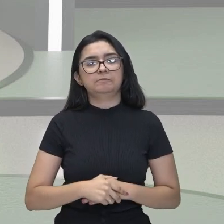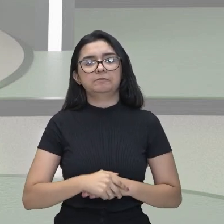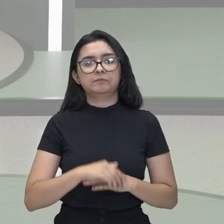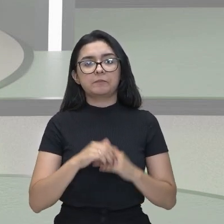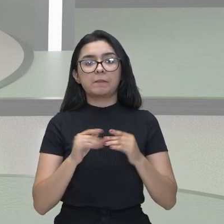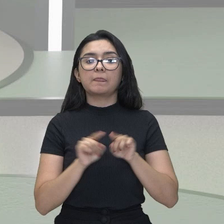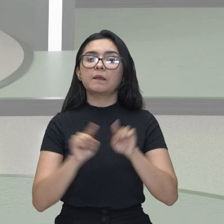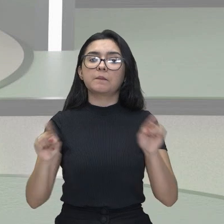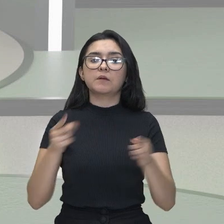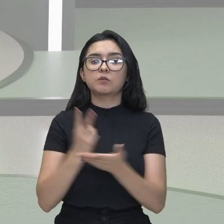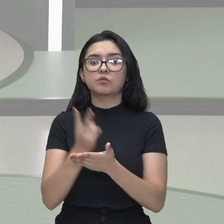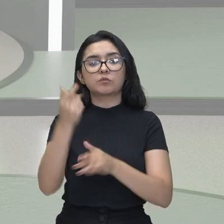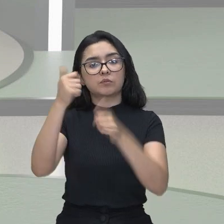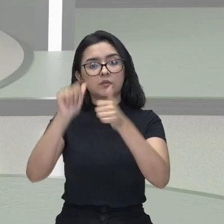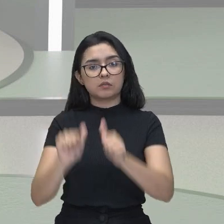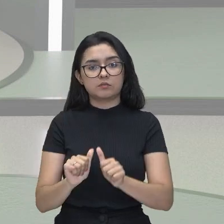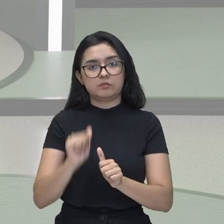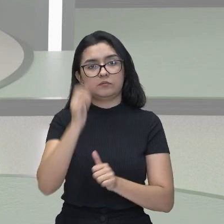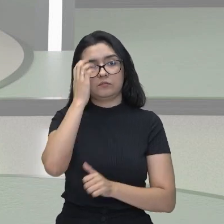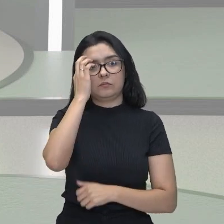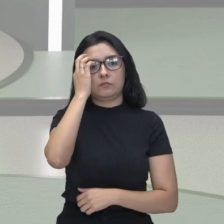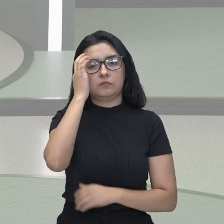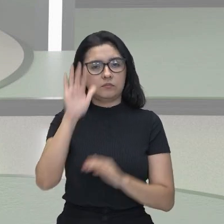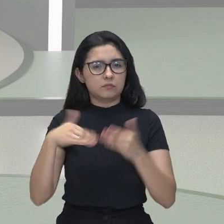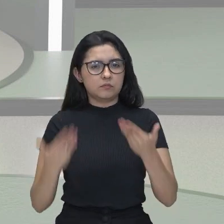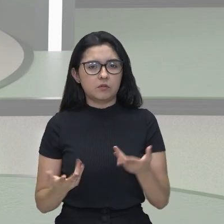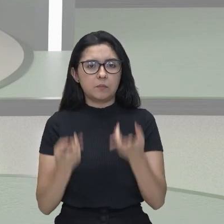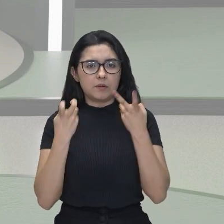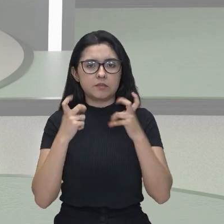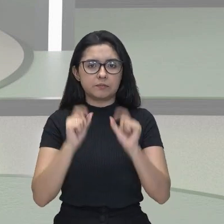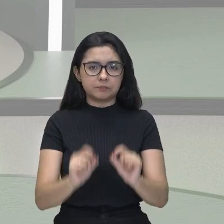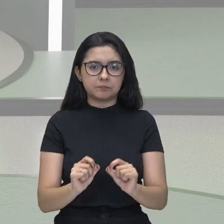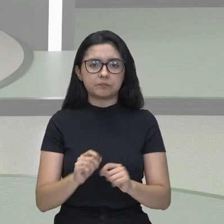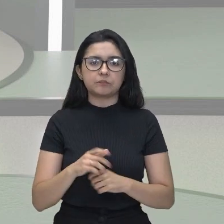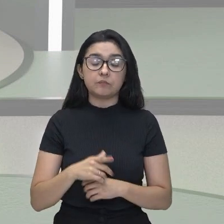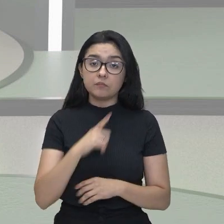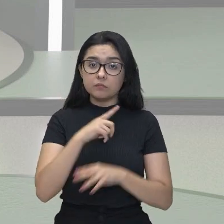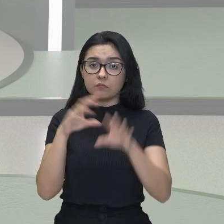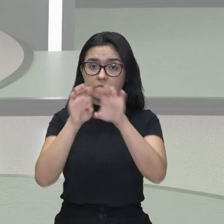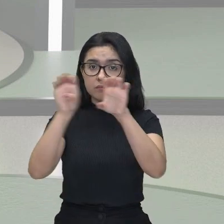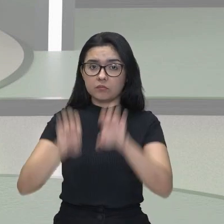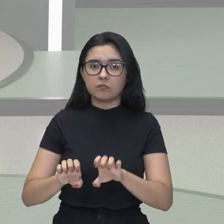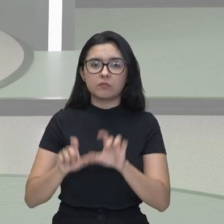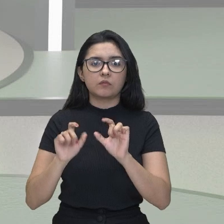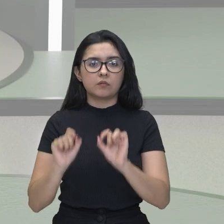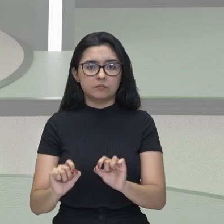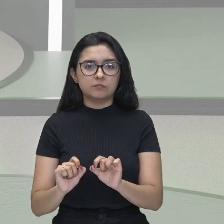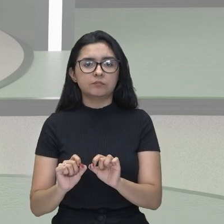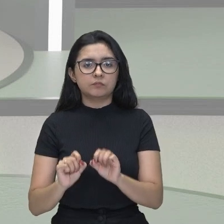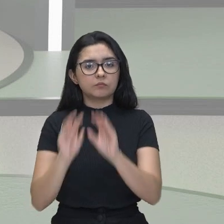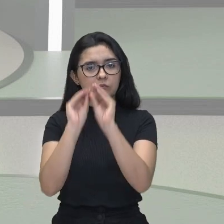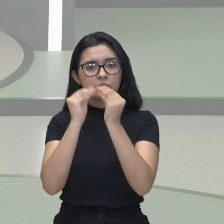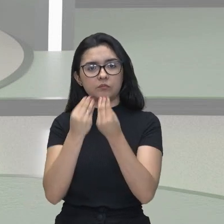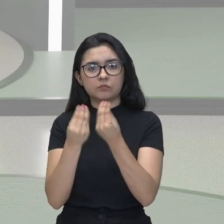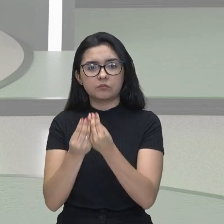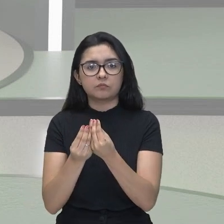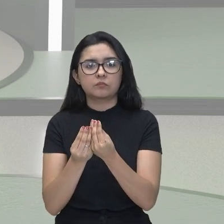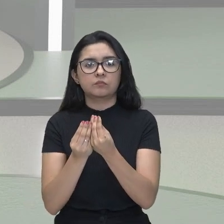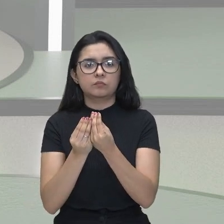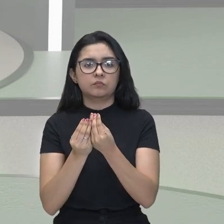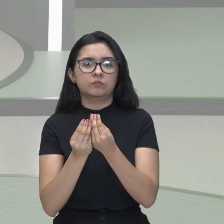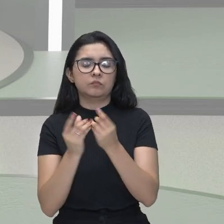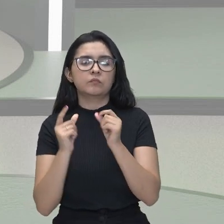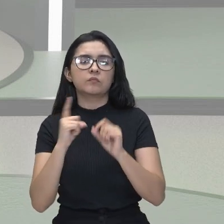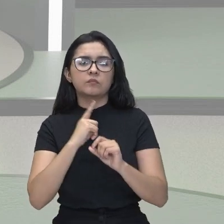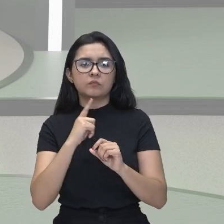continuo fazendo essa análise. Então, aqui eu tenho um composto alifático, eu tenho um composto que tem